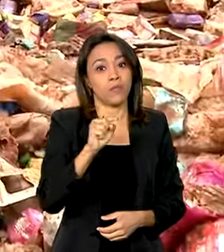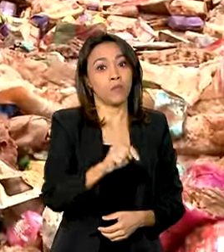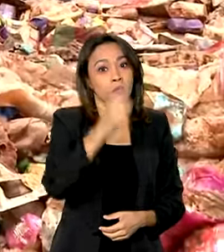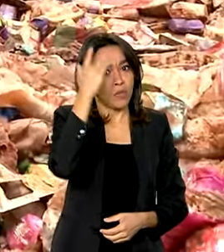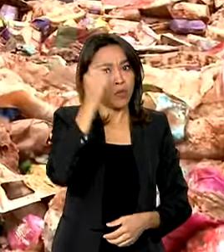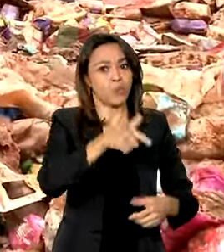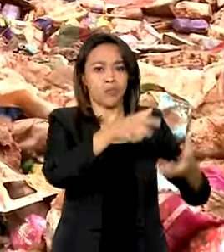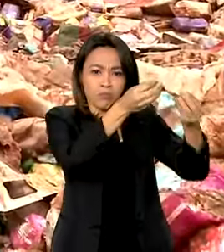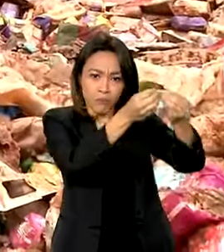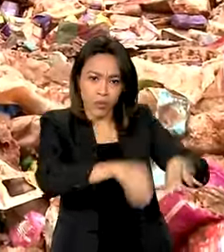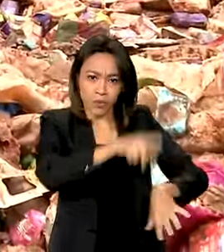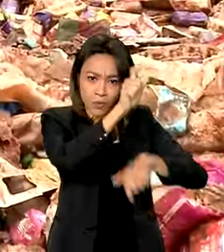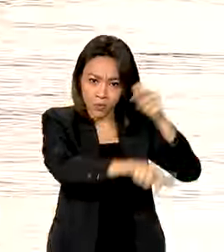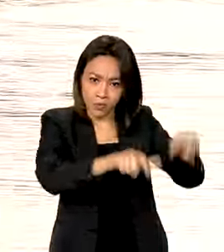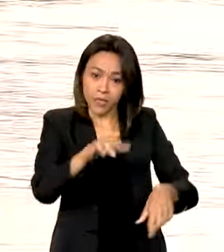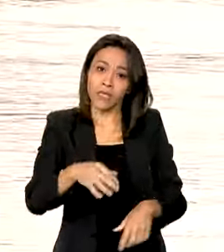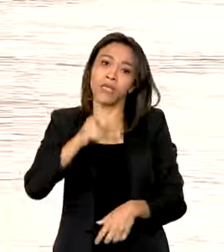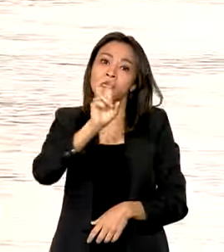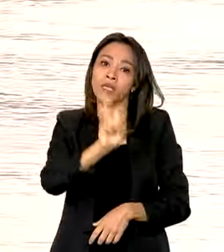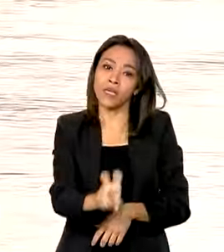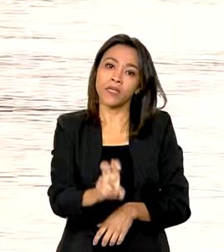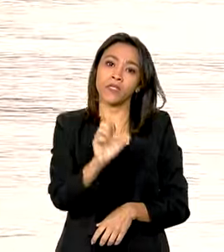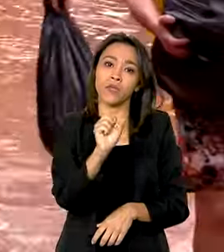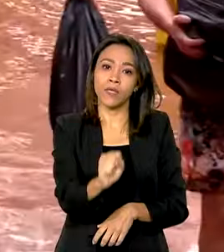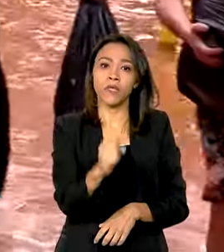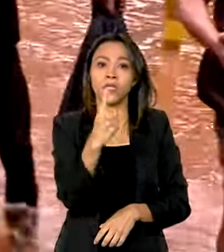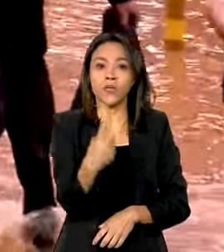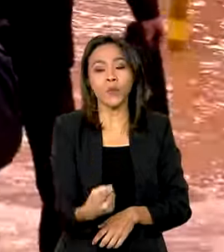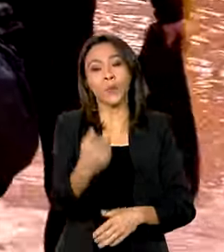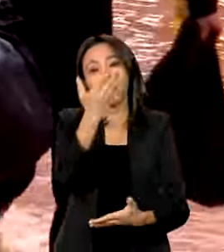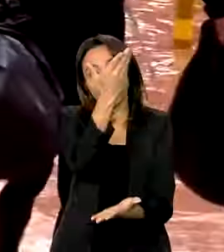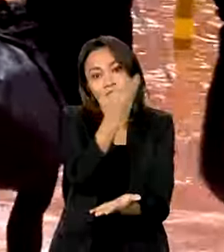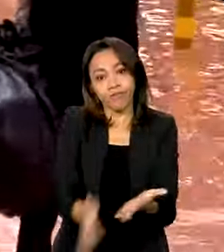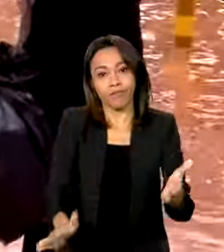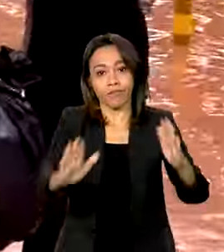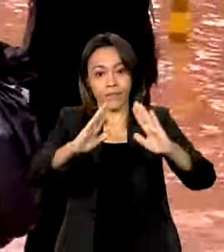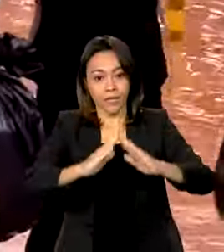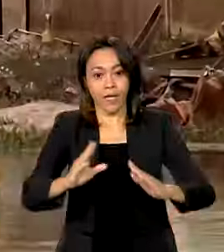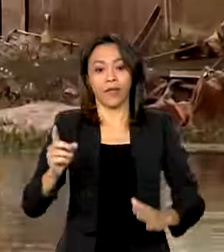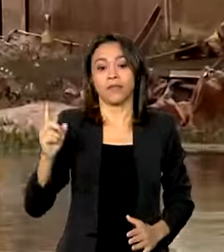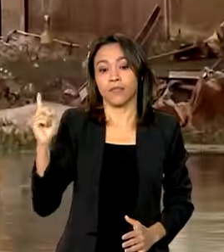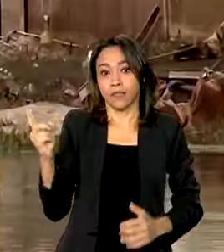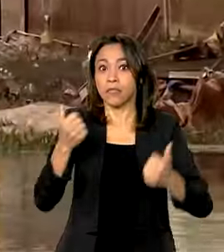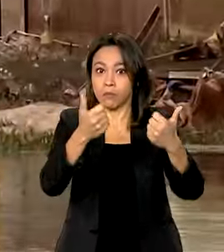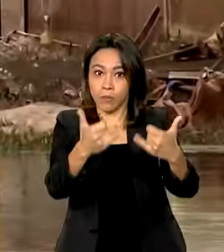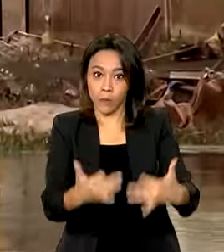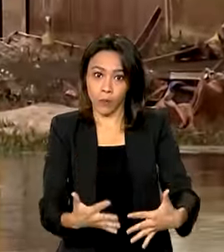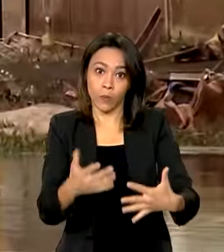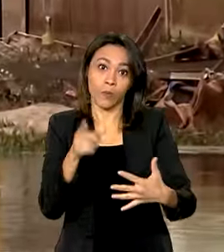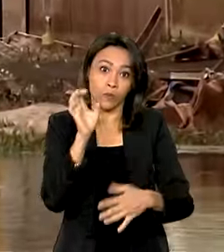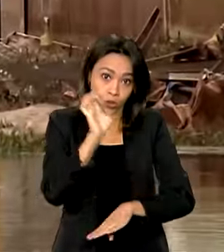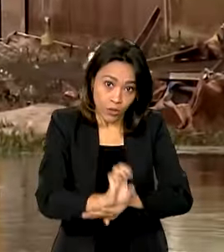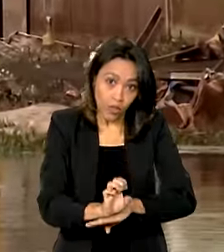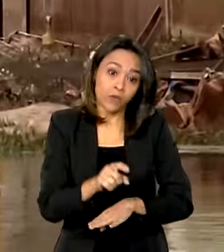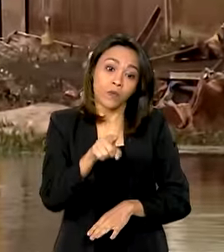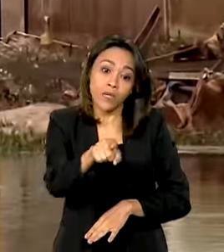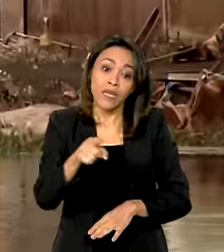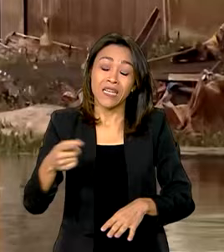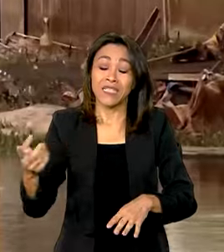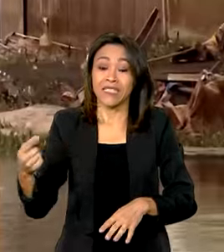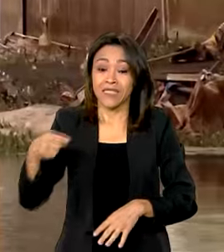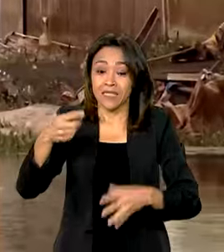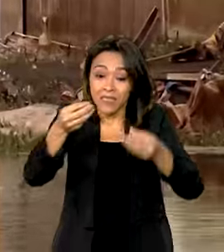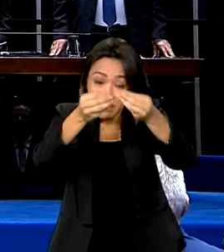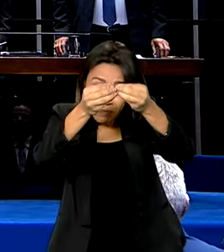e 581 mil desalojadas, segundo a Defesa Civil do Estado. O desastre na região foi o